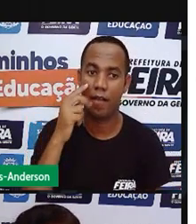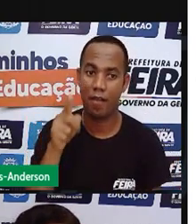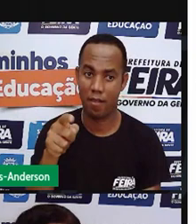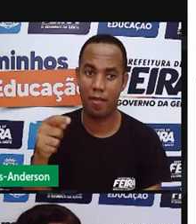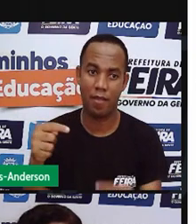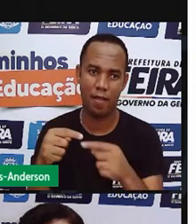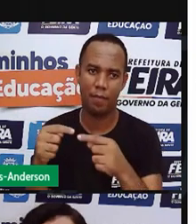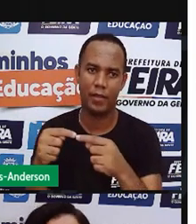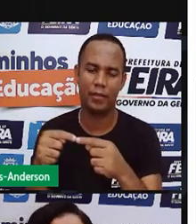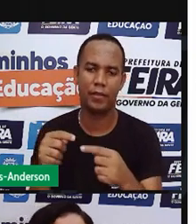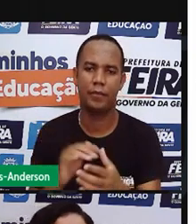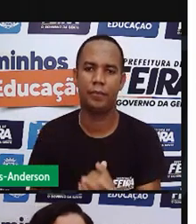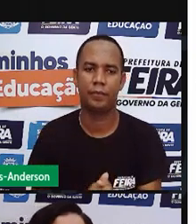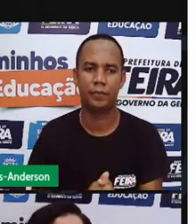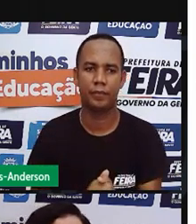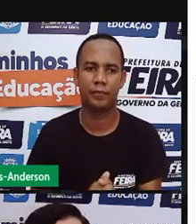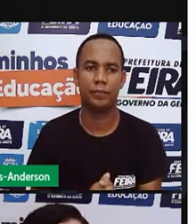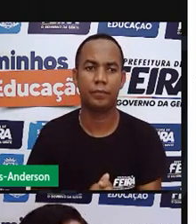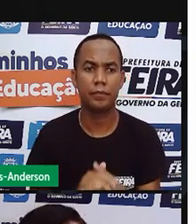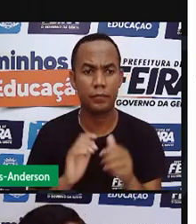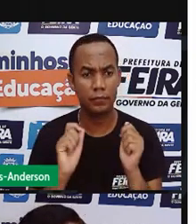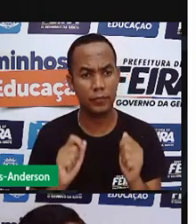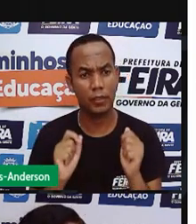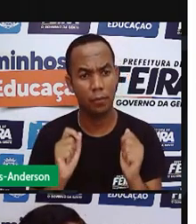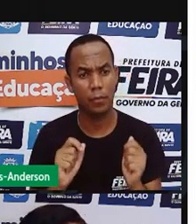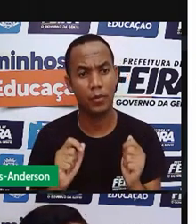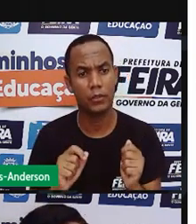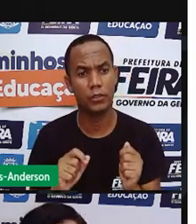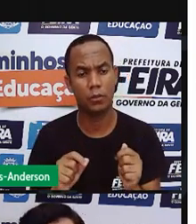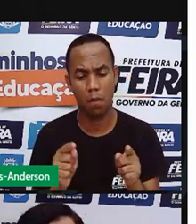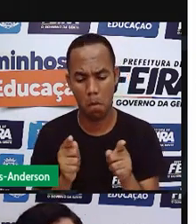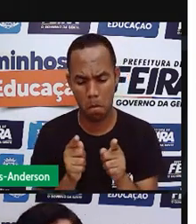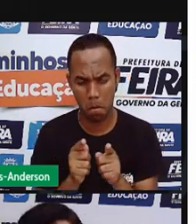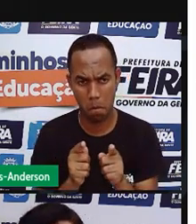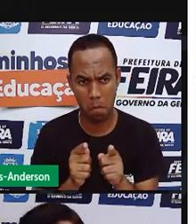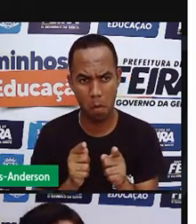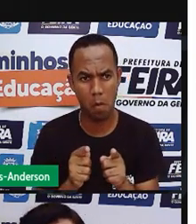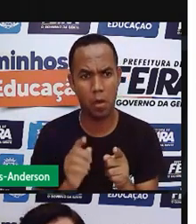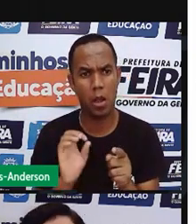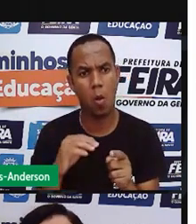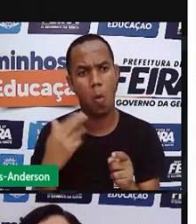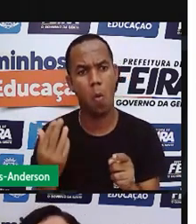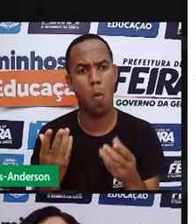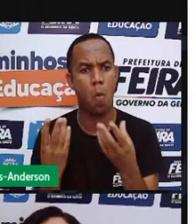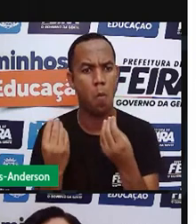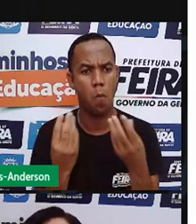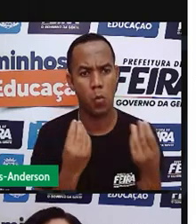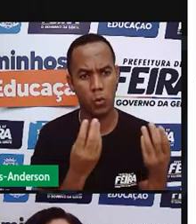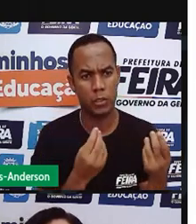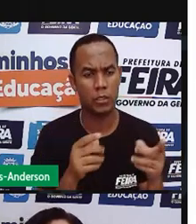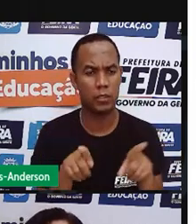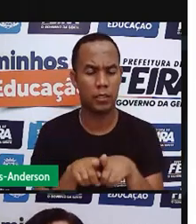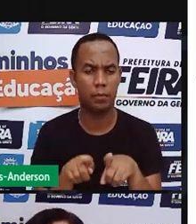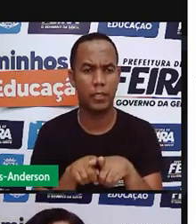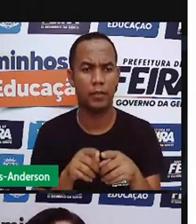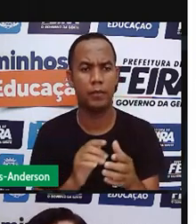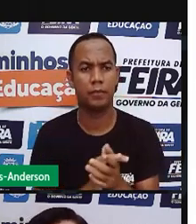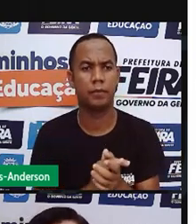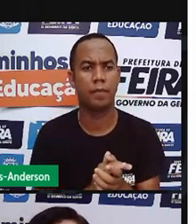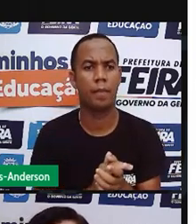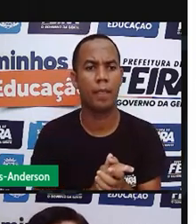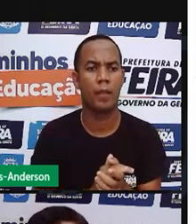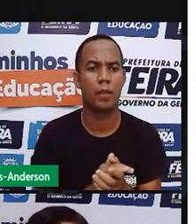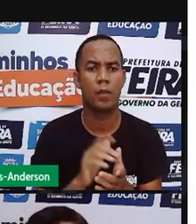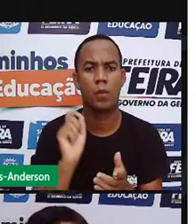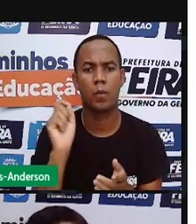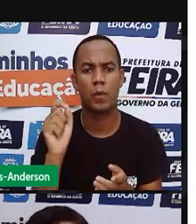se alimentando, pode ser poucas vaquinhas ou muitas vaquinhas. É uma modalidade de pecuária